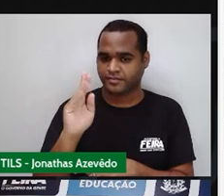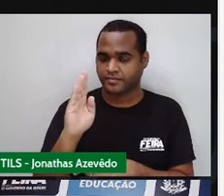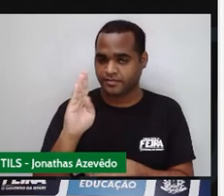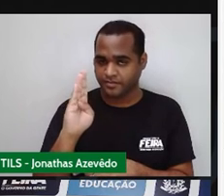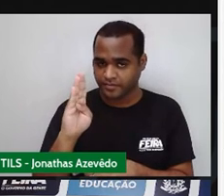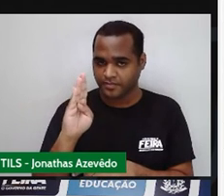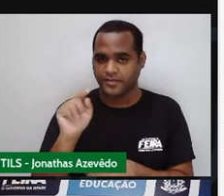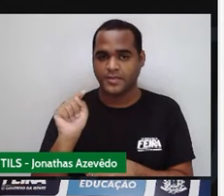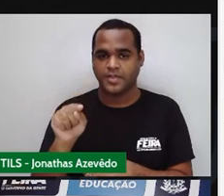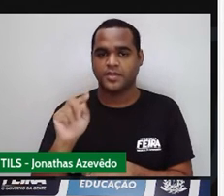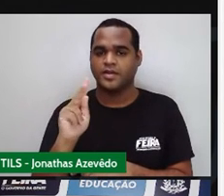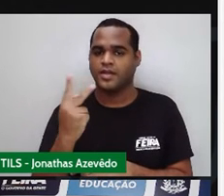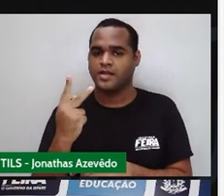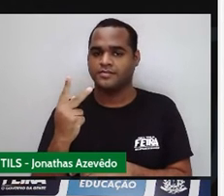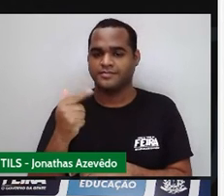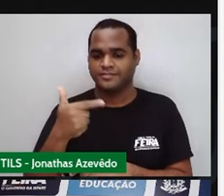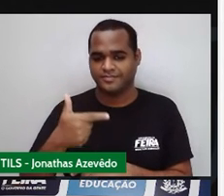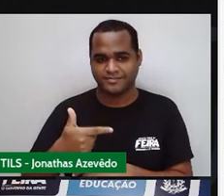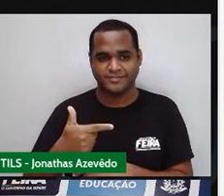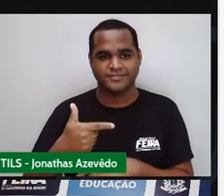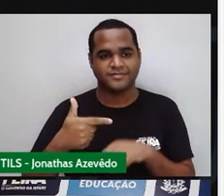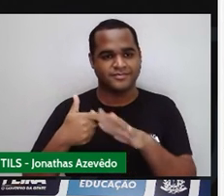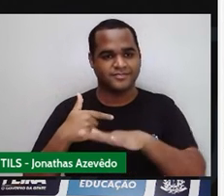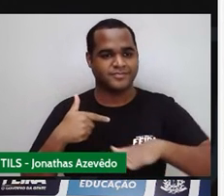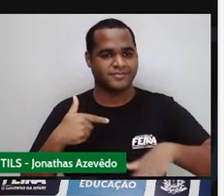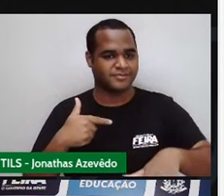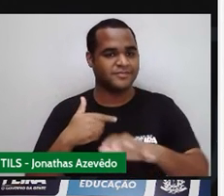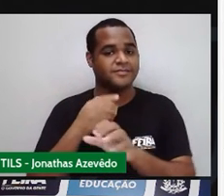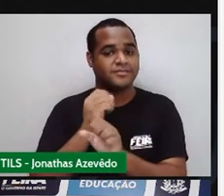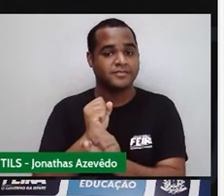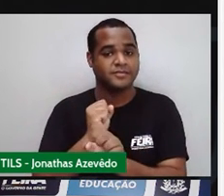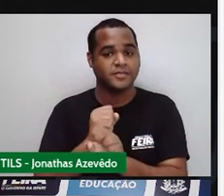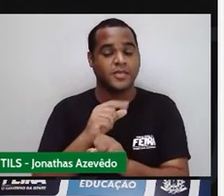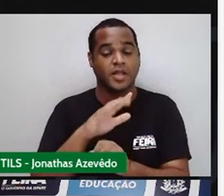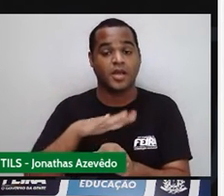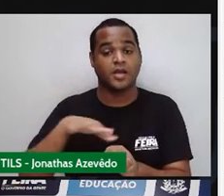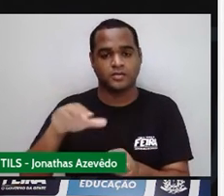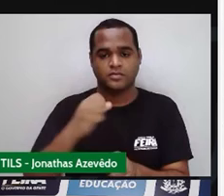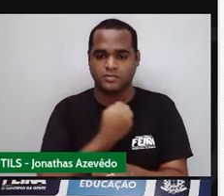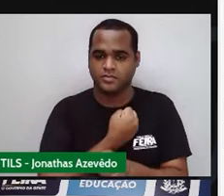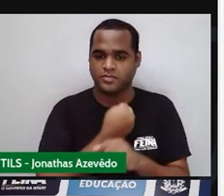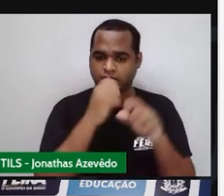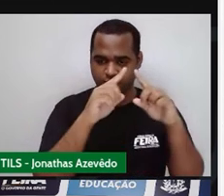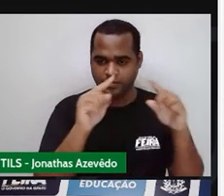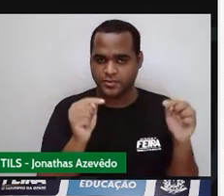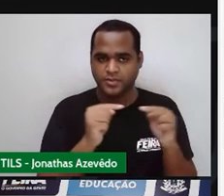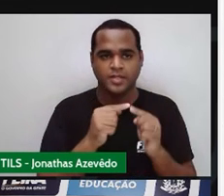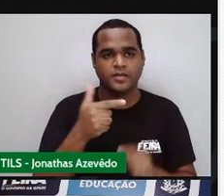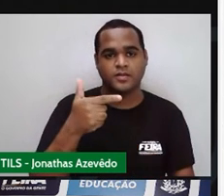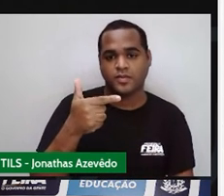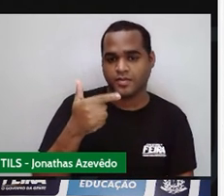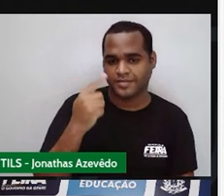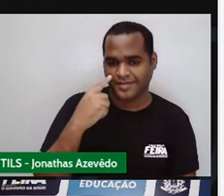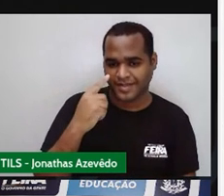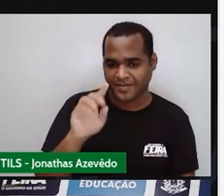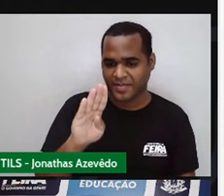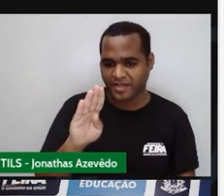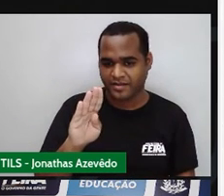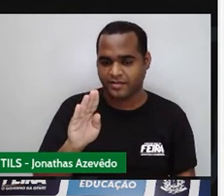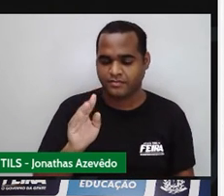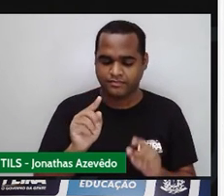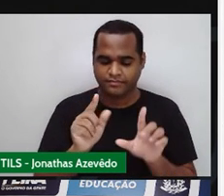que é a área do triângulo 2, vai ser a base do triângulo 2, que é o B minúsculo,